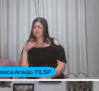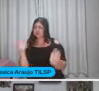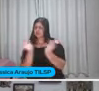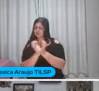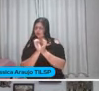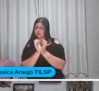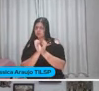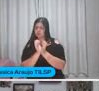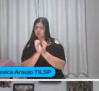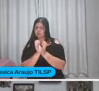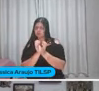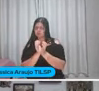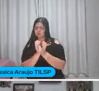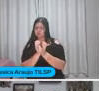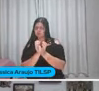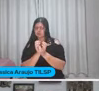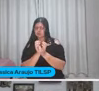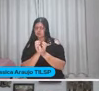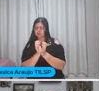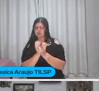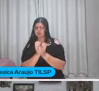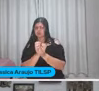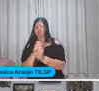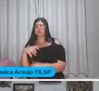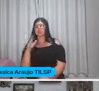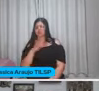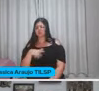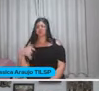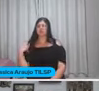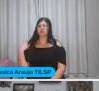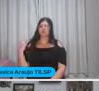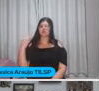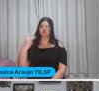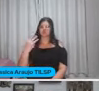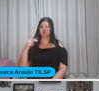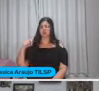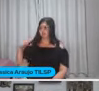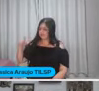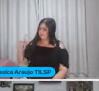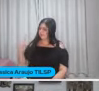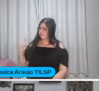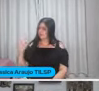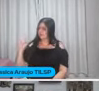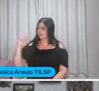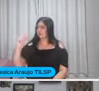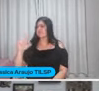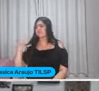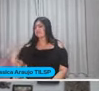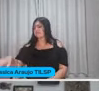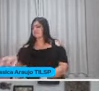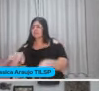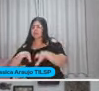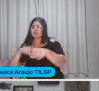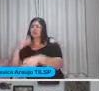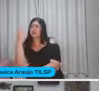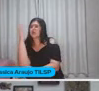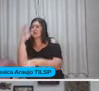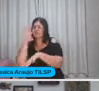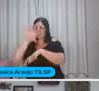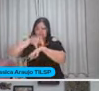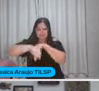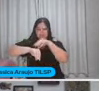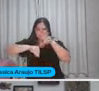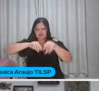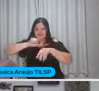E antes de três anos De três aninhos, né, Mônica? Caminhando E pegando as folhas secas no chão Sim E ali